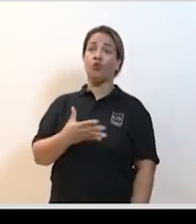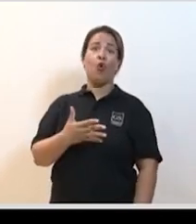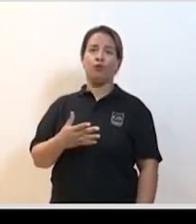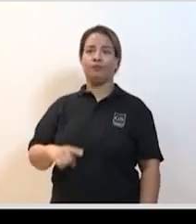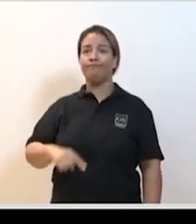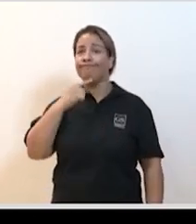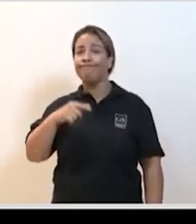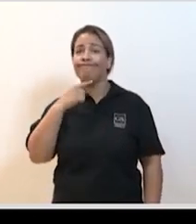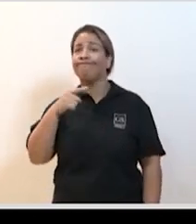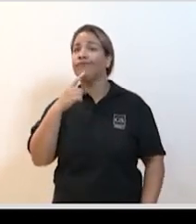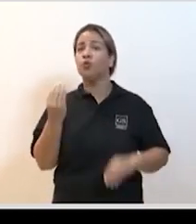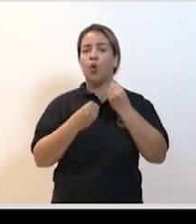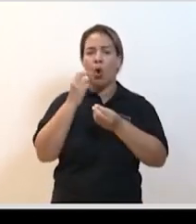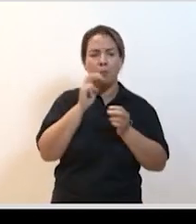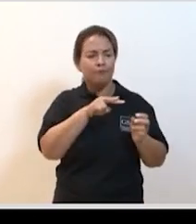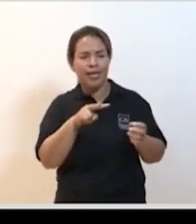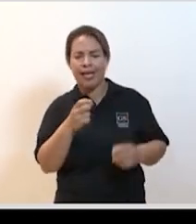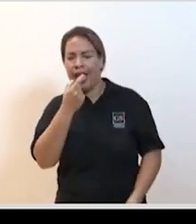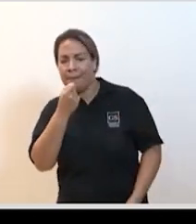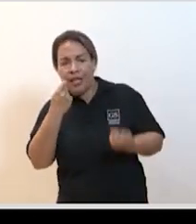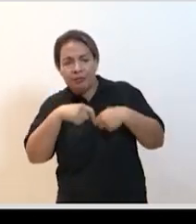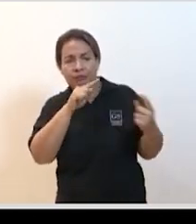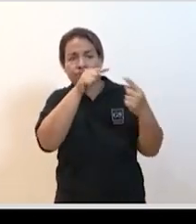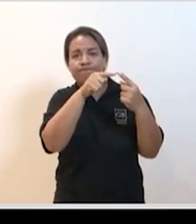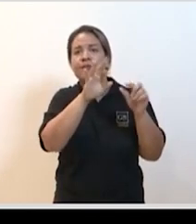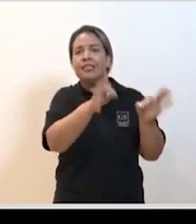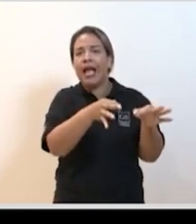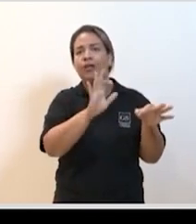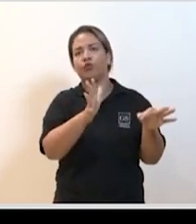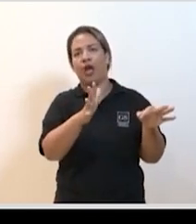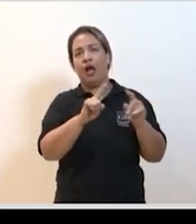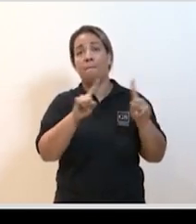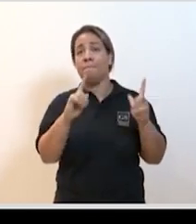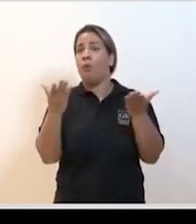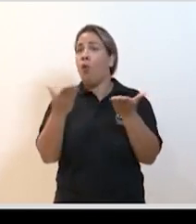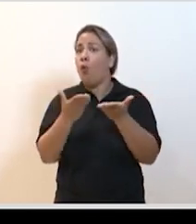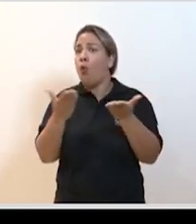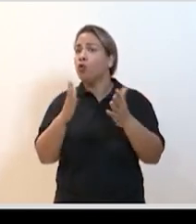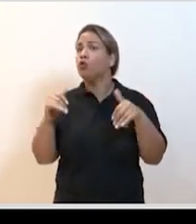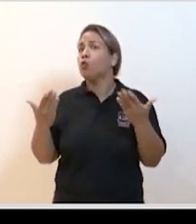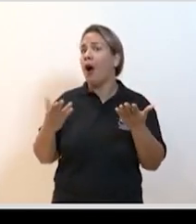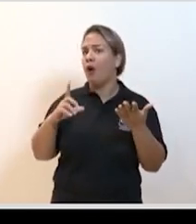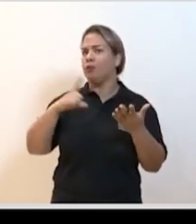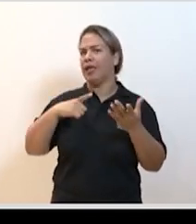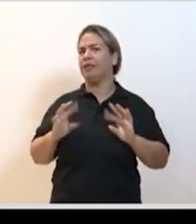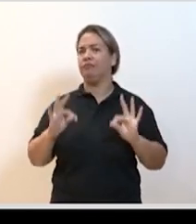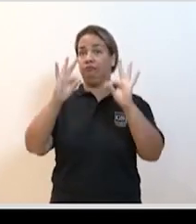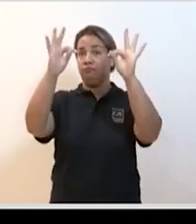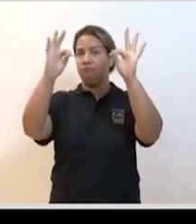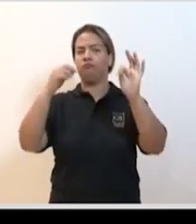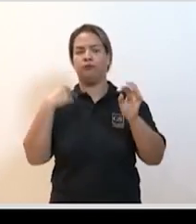ainda não teve tempo ainda para se desenhar alguma coisa especificamente para ele. Mas hoje em dia é muito fácil através da tecnologia a gente